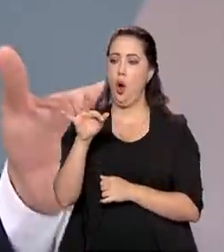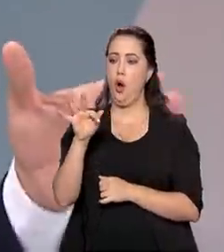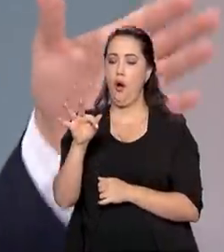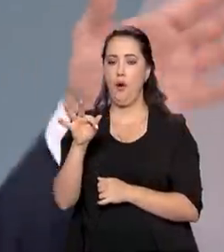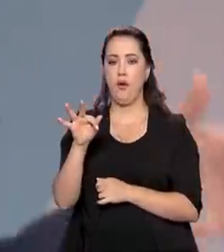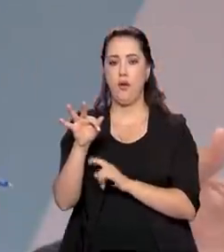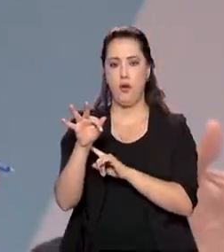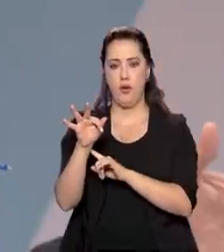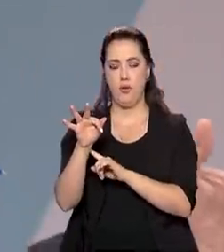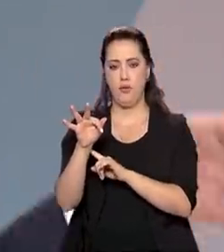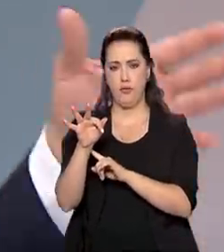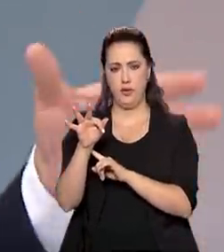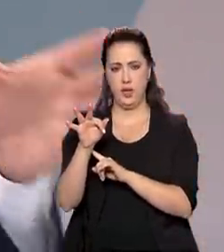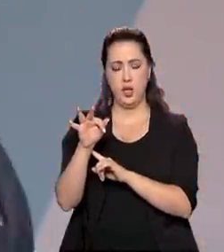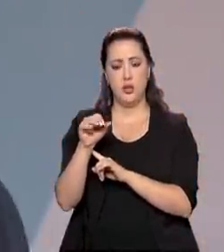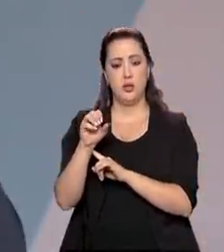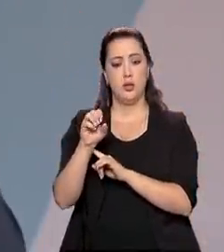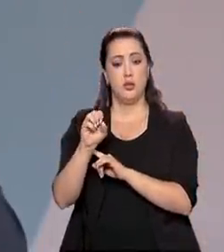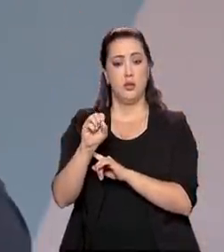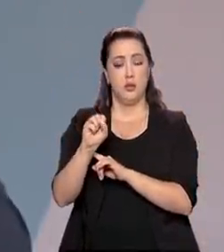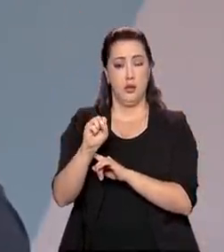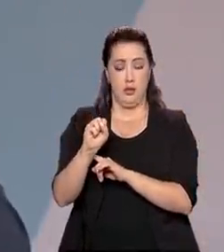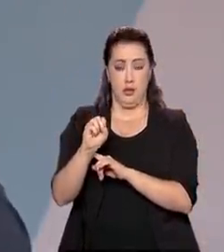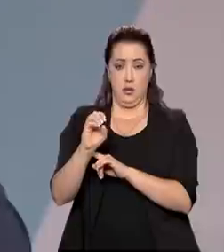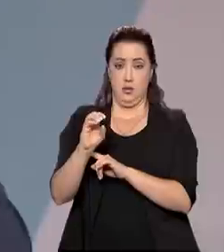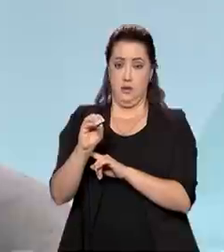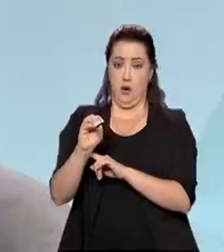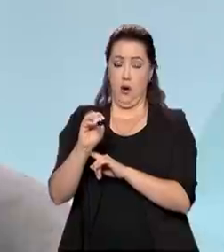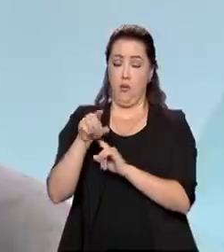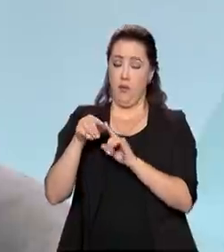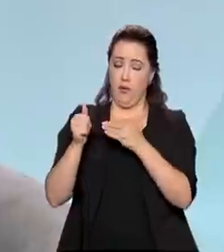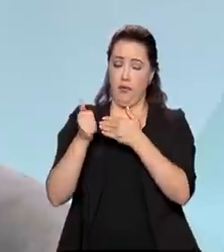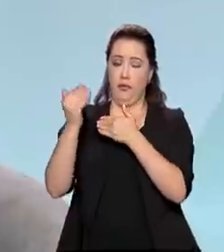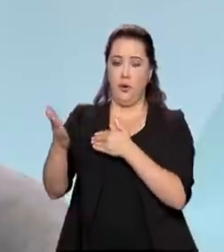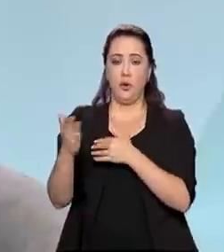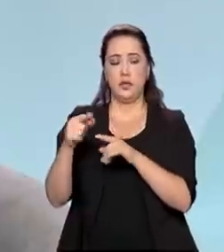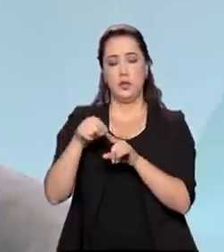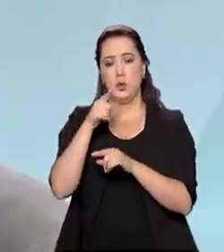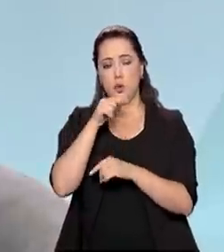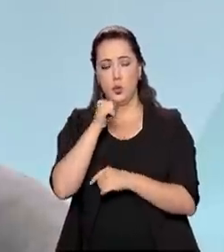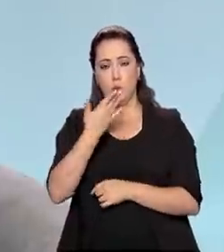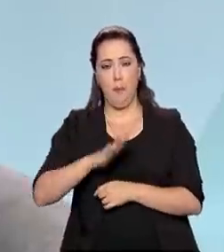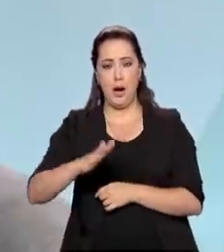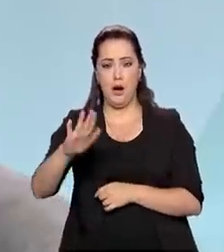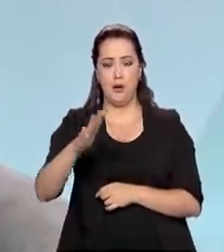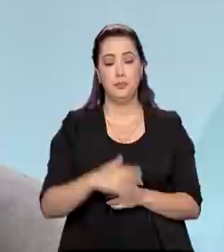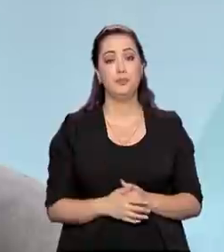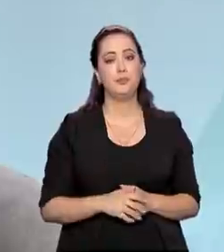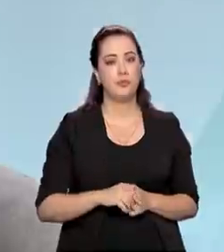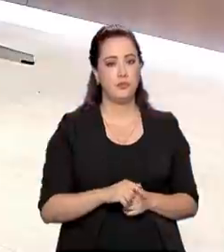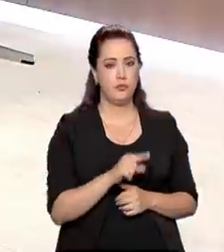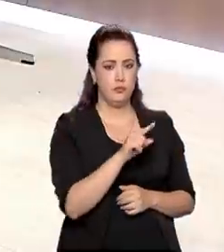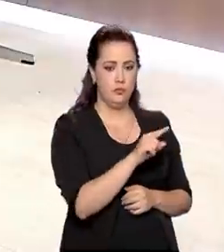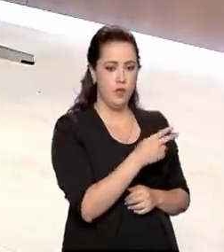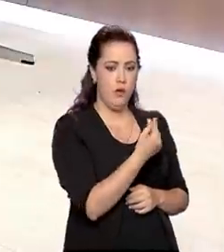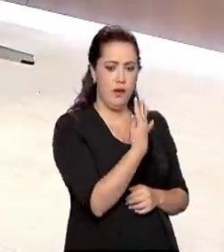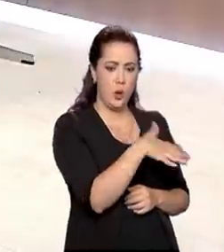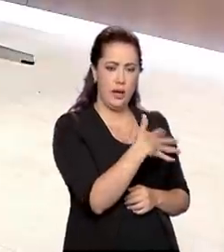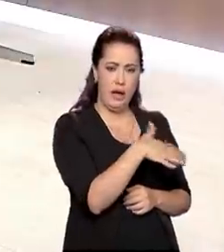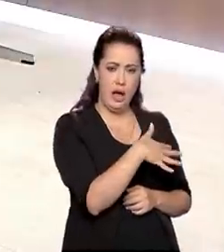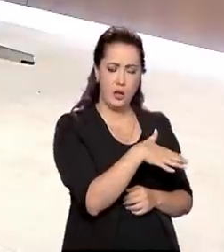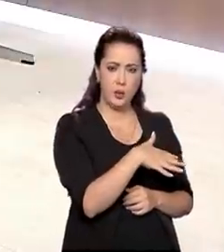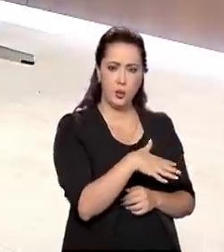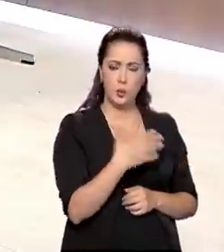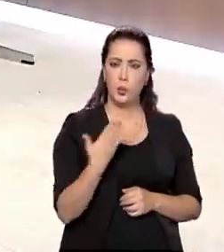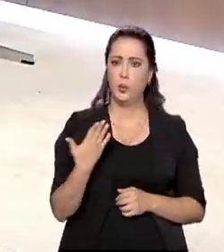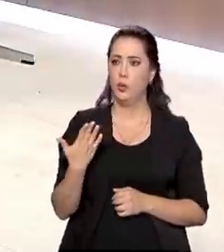todas onshore, em terra. Exatamente. Offshore, no alto mar. Exatamente. O Brasil ainda não iniciou a exploração. Mas o custo é alto? O